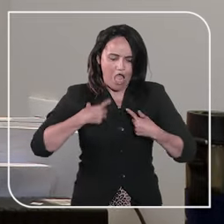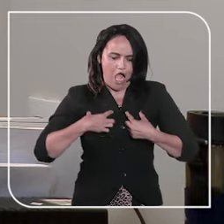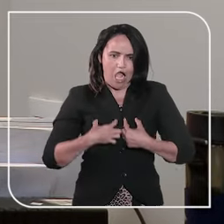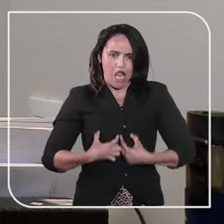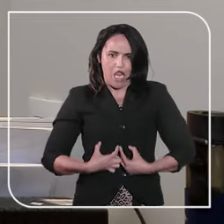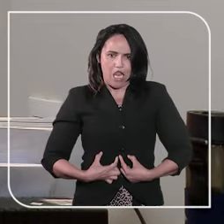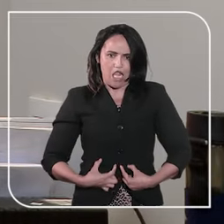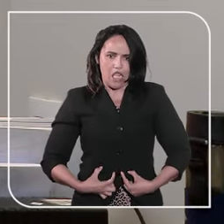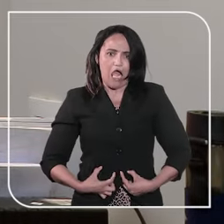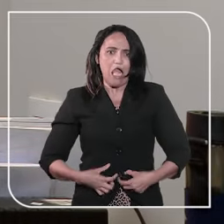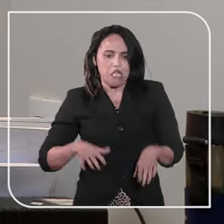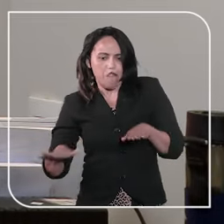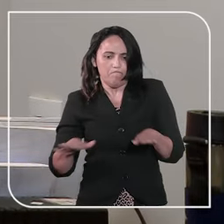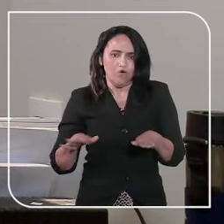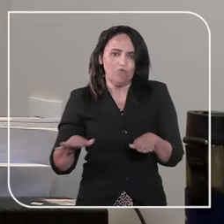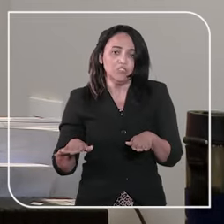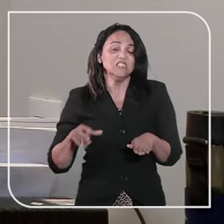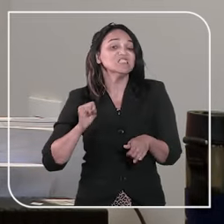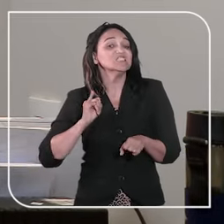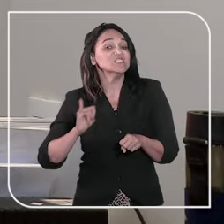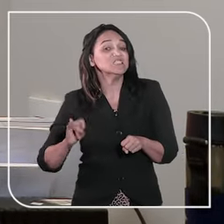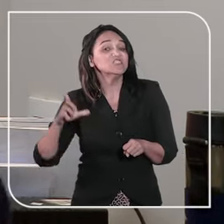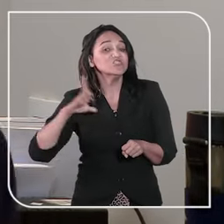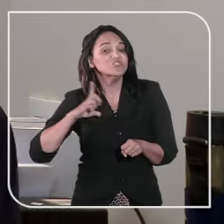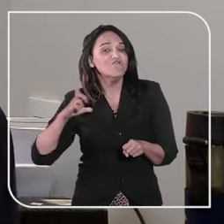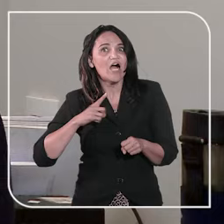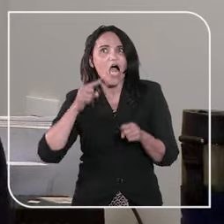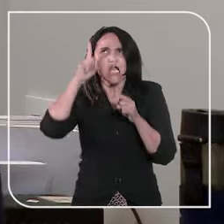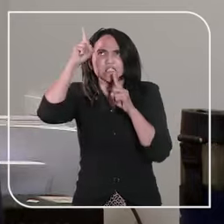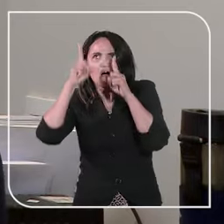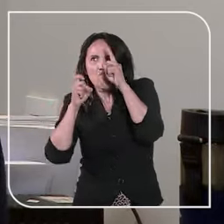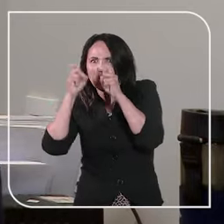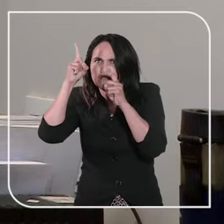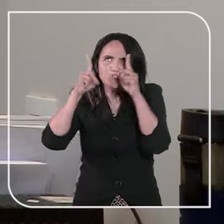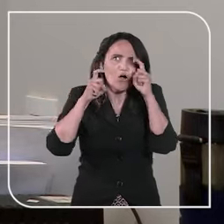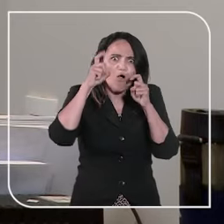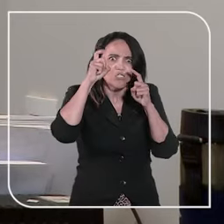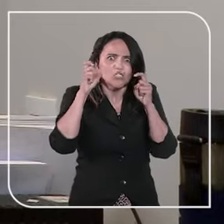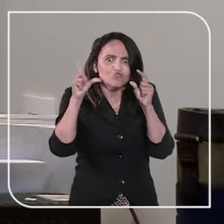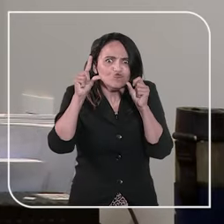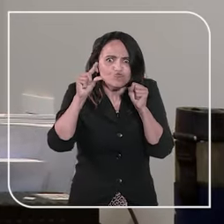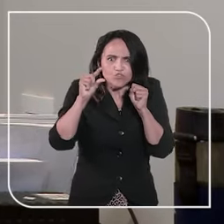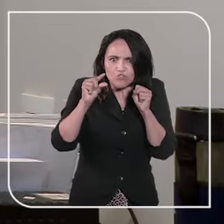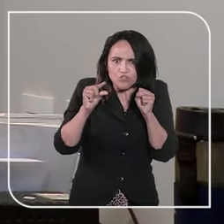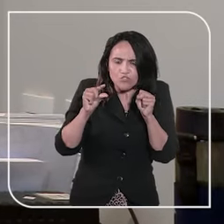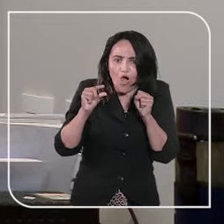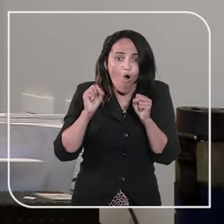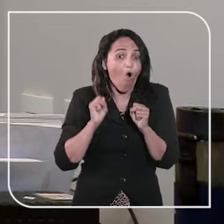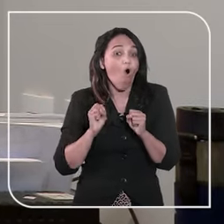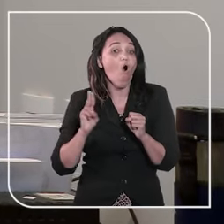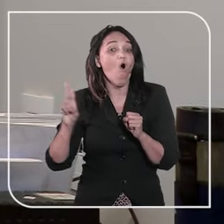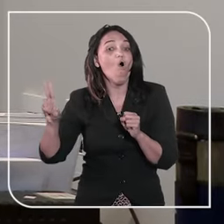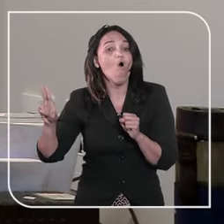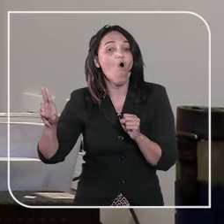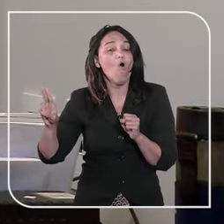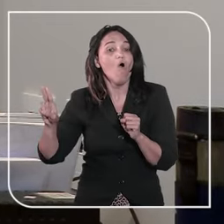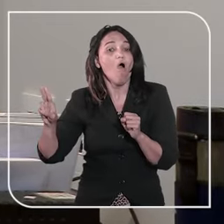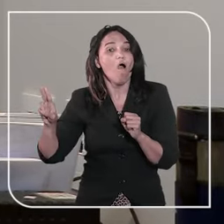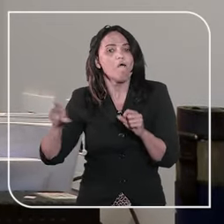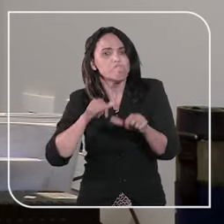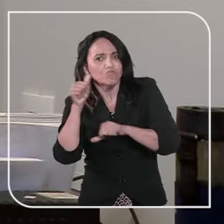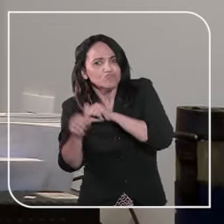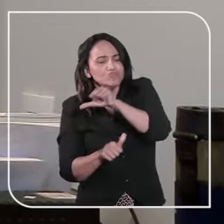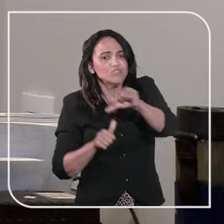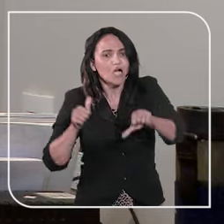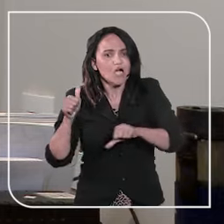bubares, que são neurônios motores, se ele está tendo expressões faciais reduzidas ou até mesmo alterações na